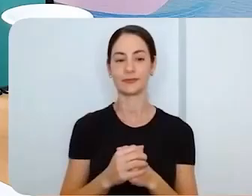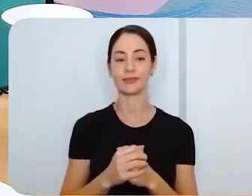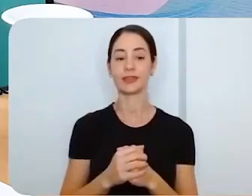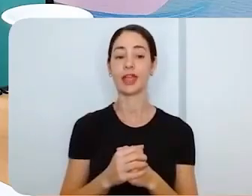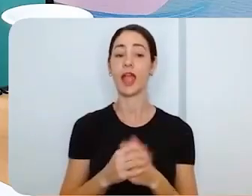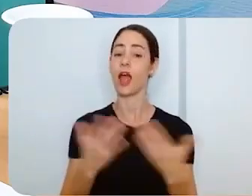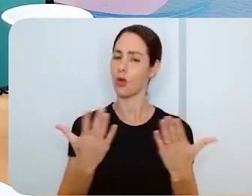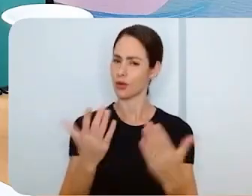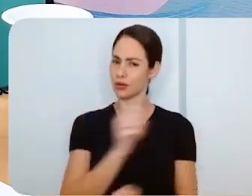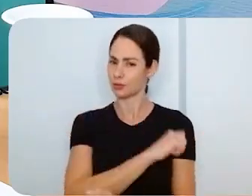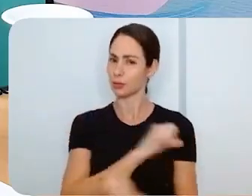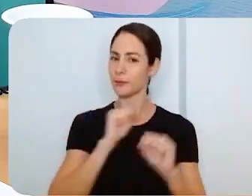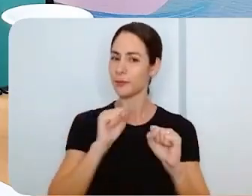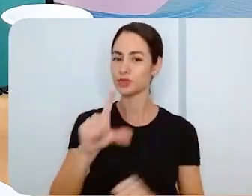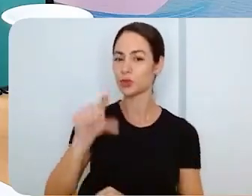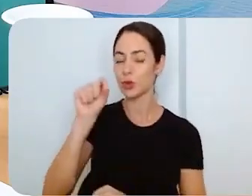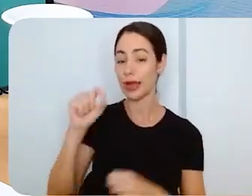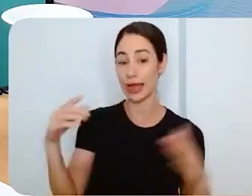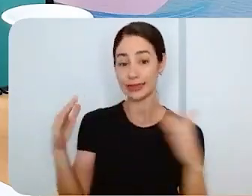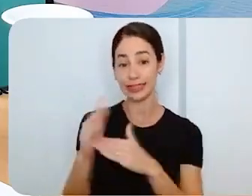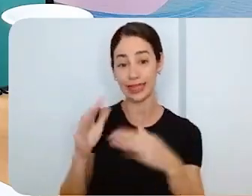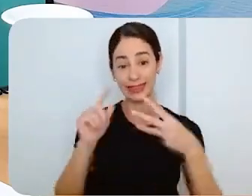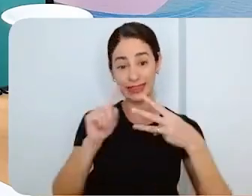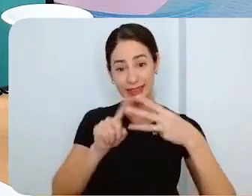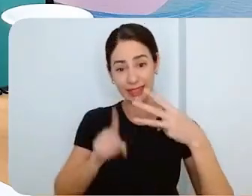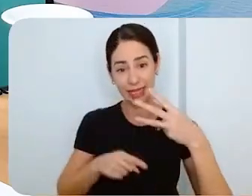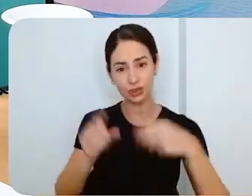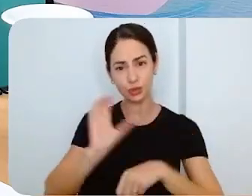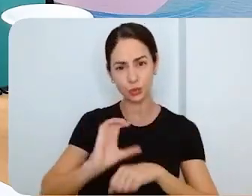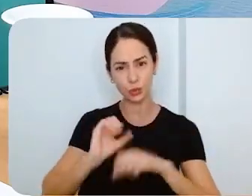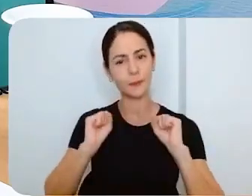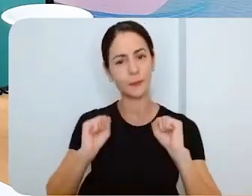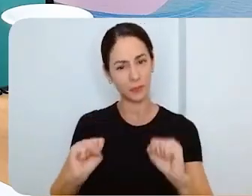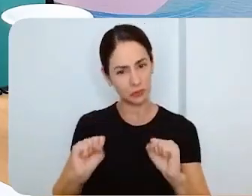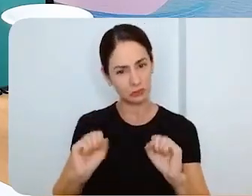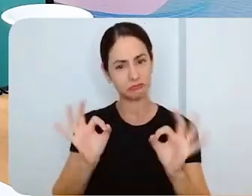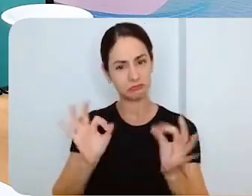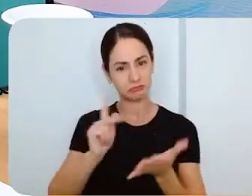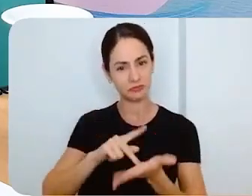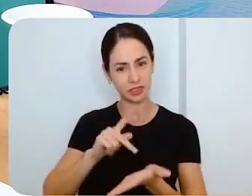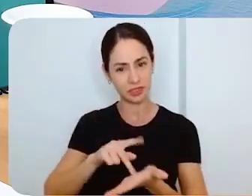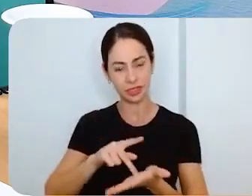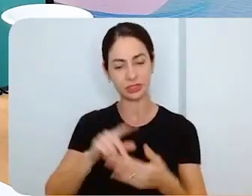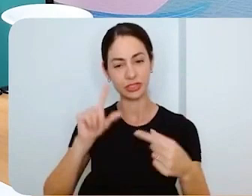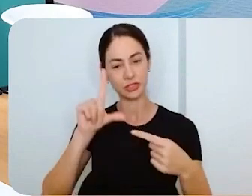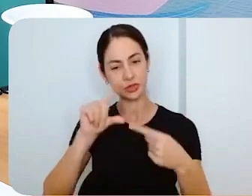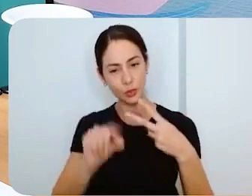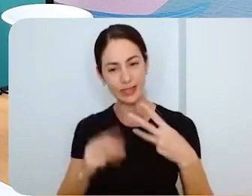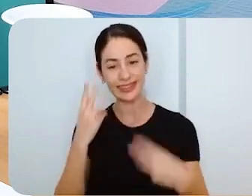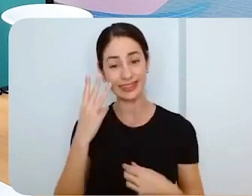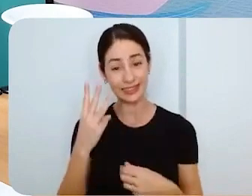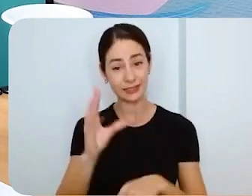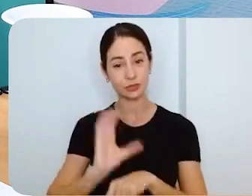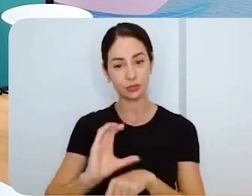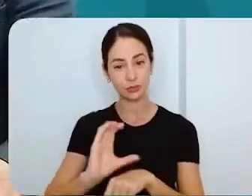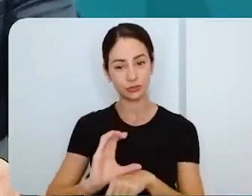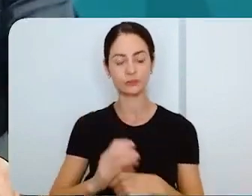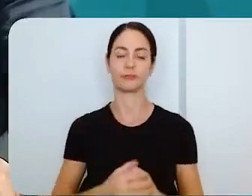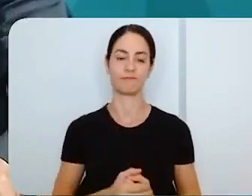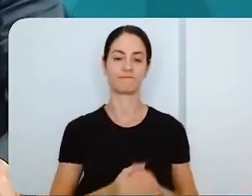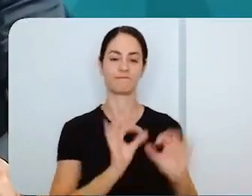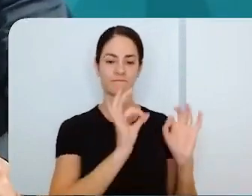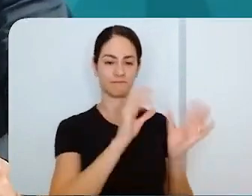Agora o estudante pode optar por até três cursos na hora de se inscrever. Tem isso? Como é que é isso? Fala dessa novidade para a gente.